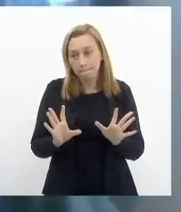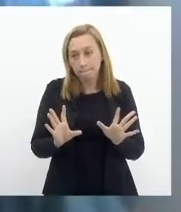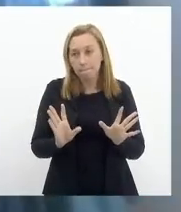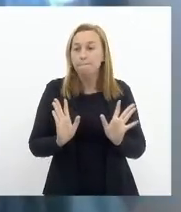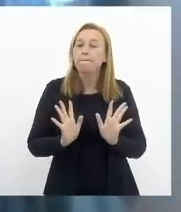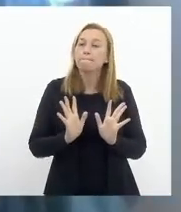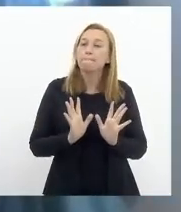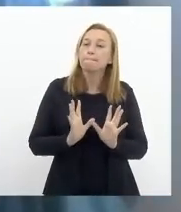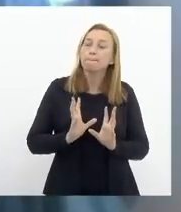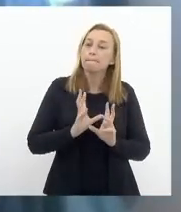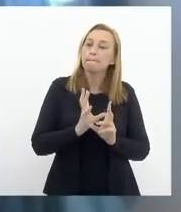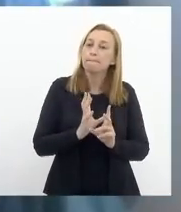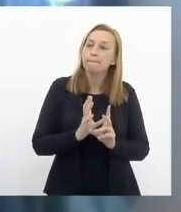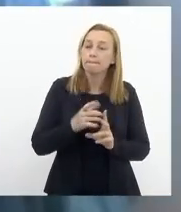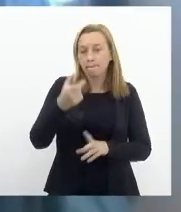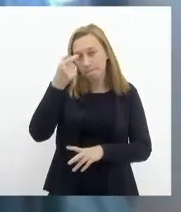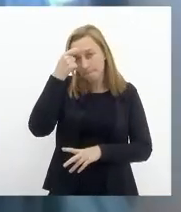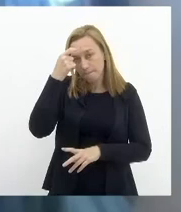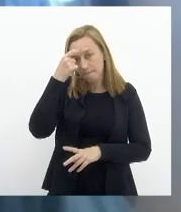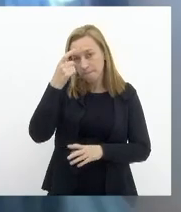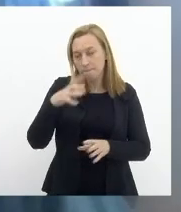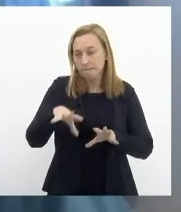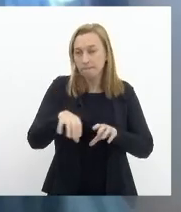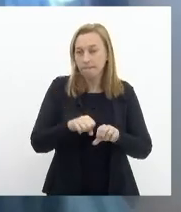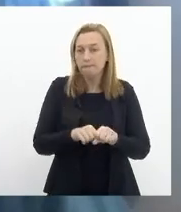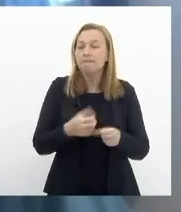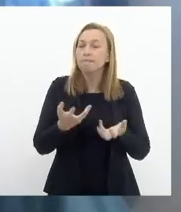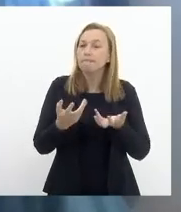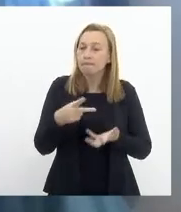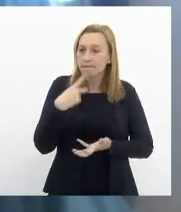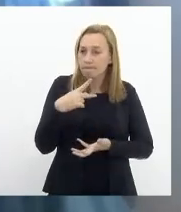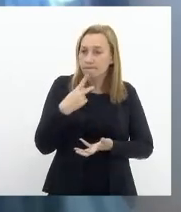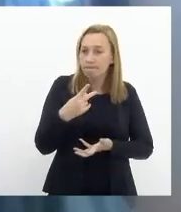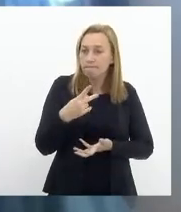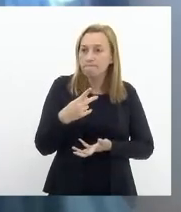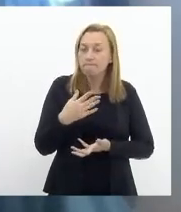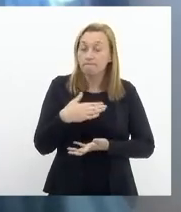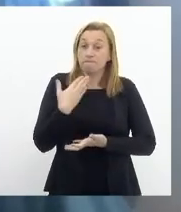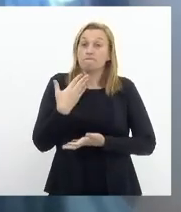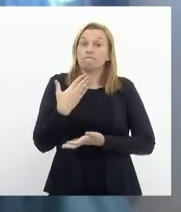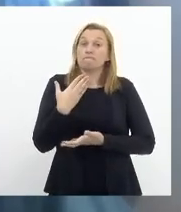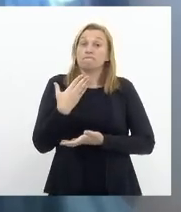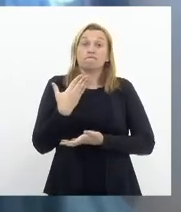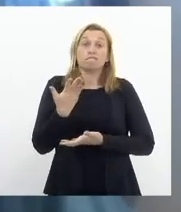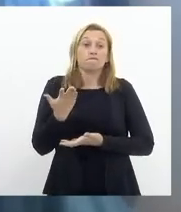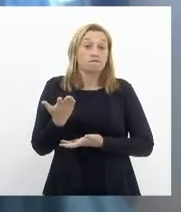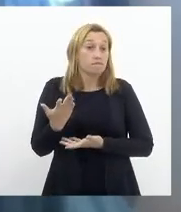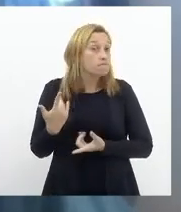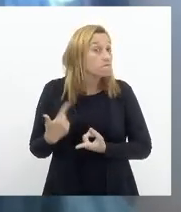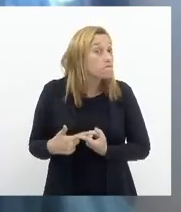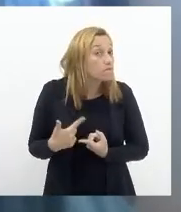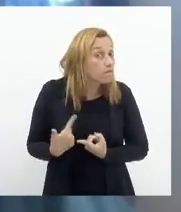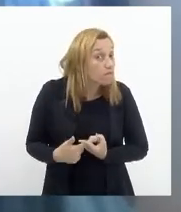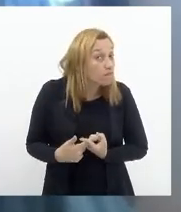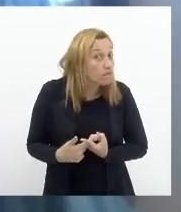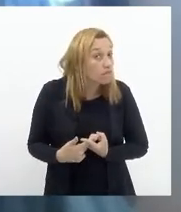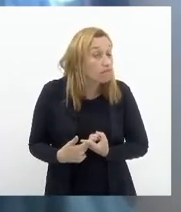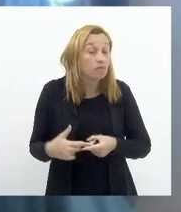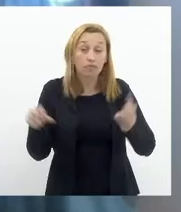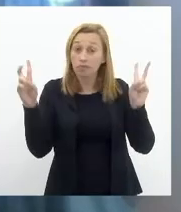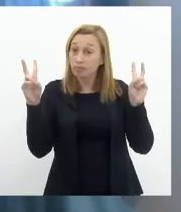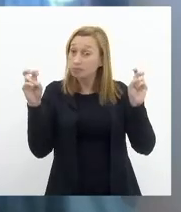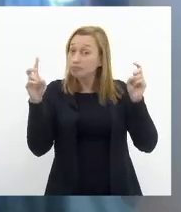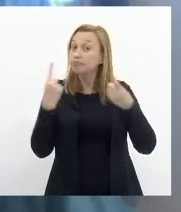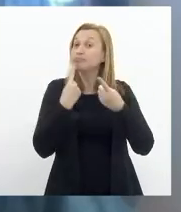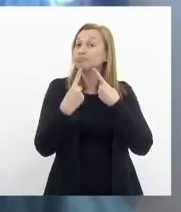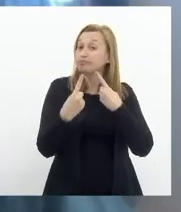formação da consciência então queria dizer que eu fiquei muito espantado porque esse tema foi